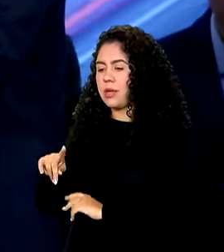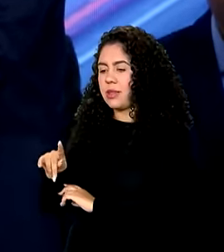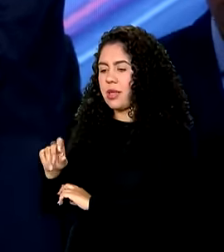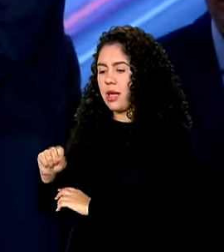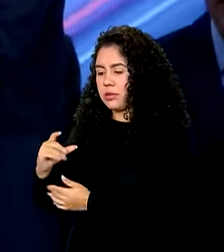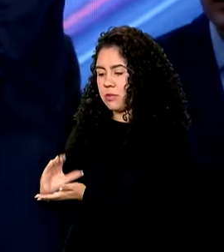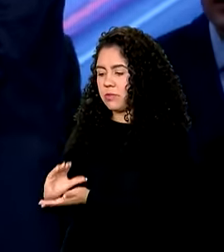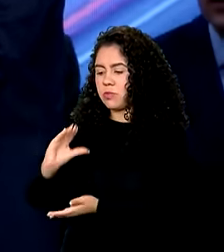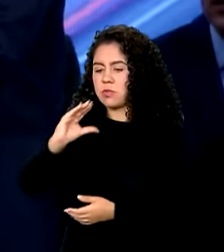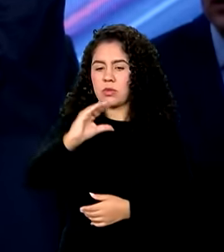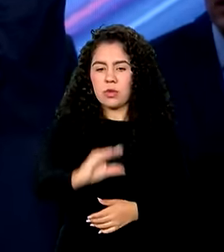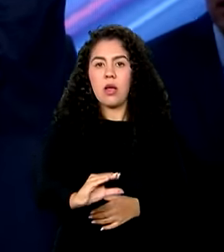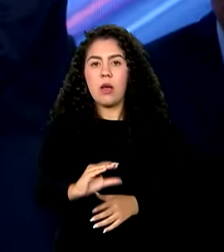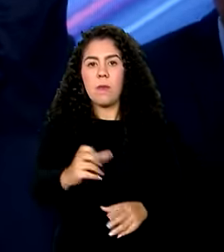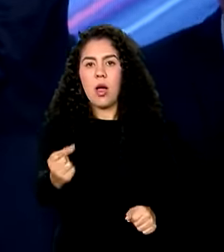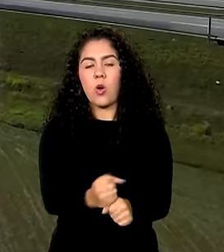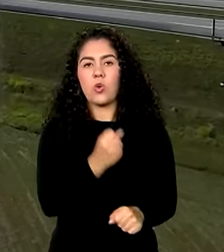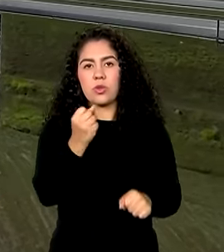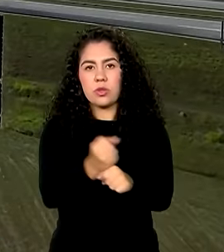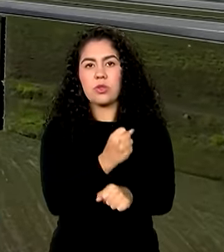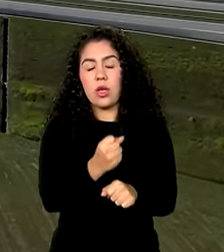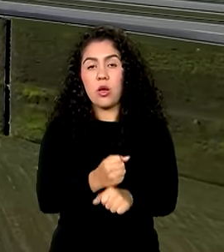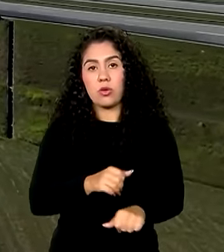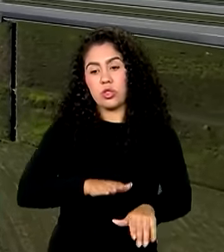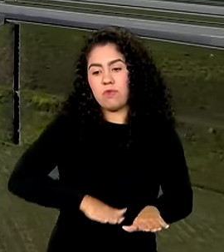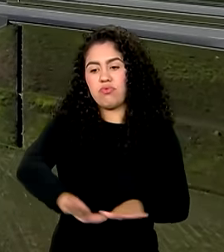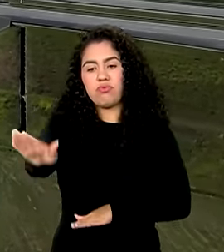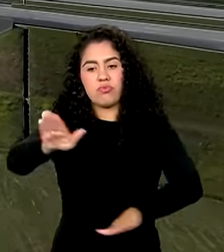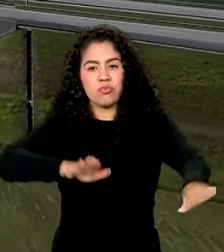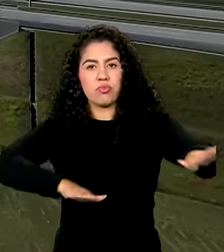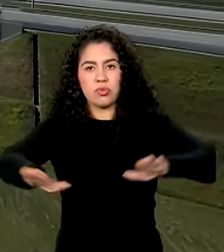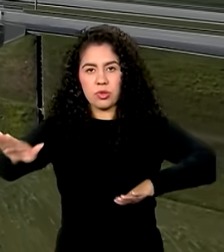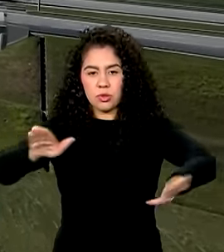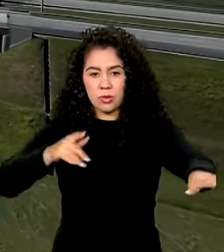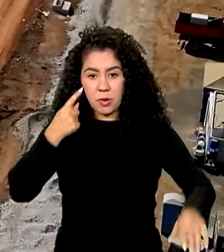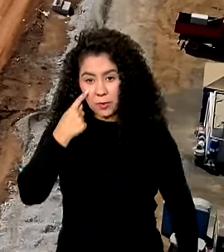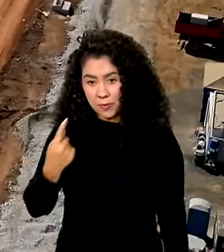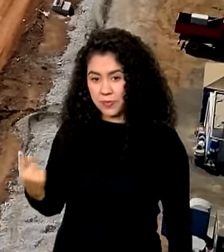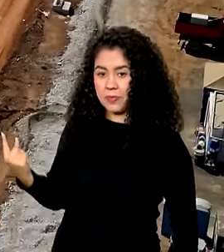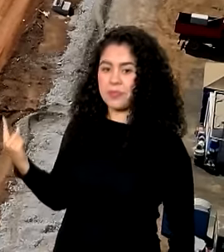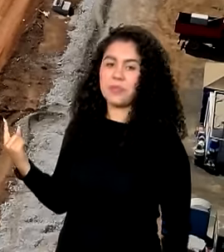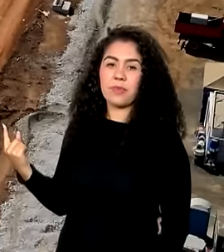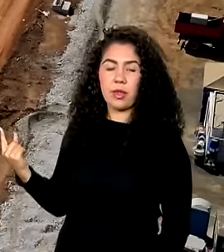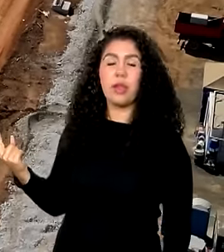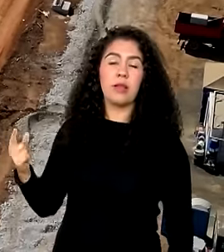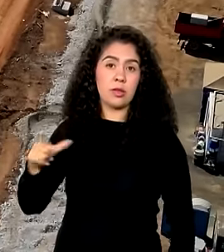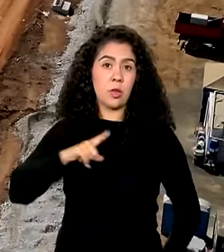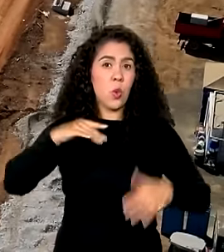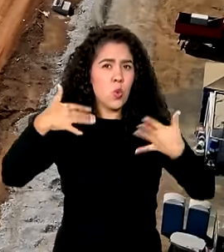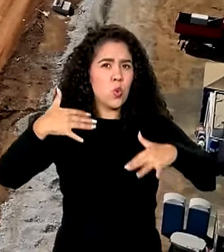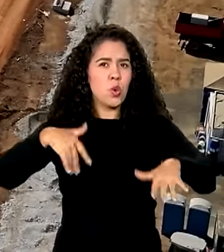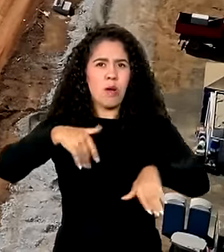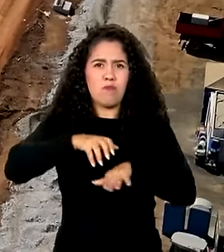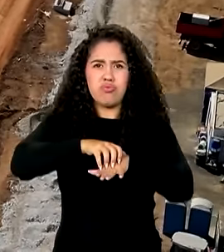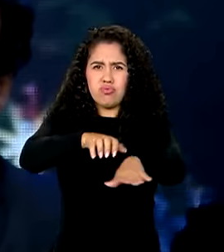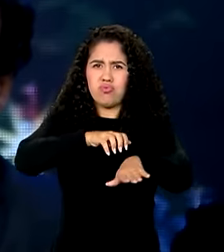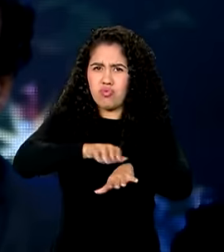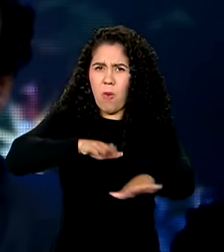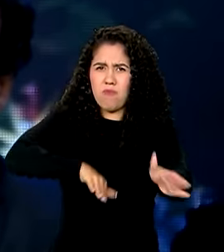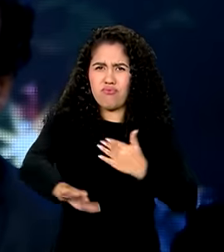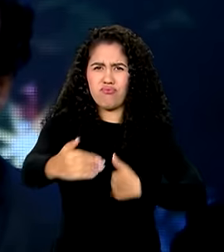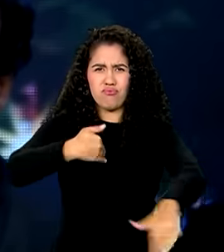Presidente Dutra e Rio Santos, duas das rodovias brasileiras com maior fluxo de veículos.